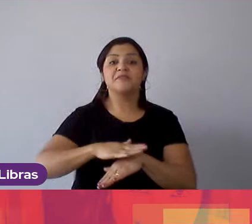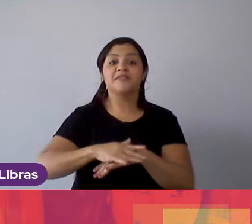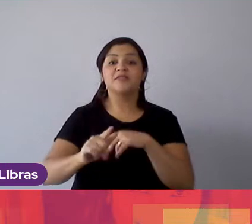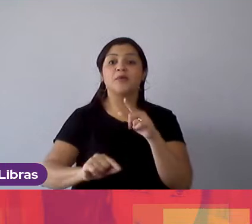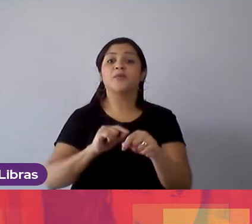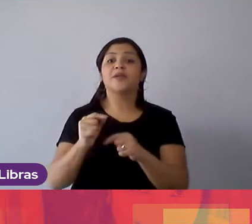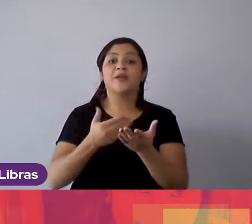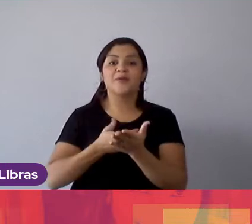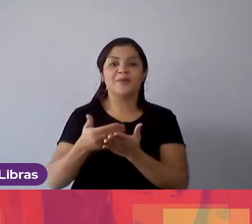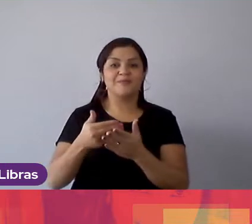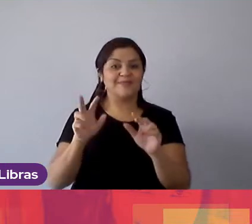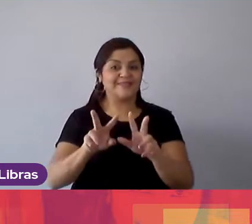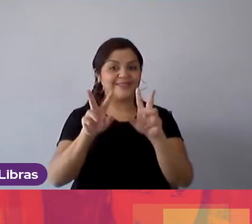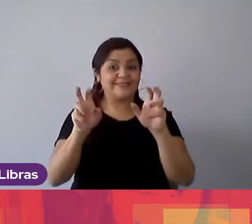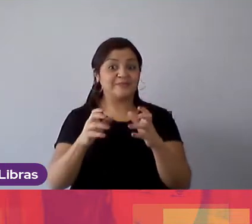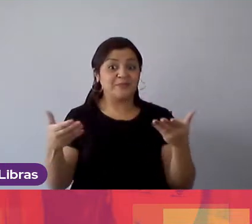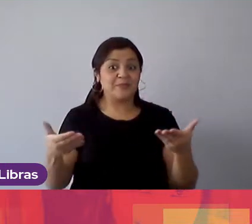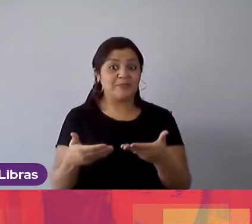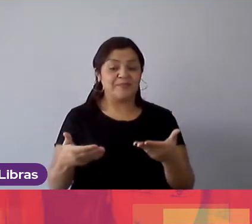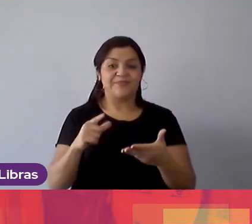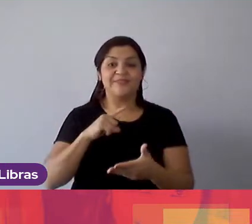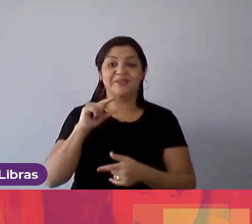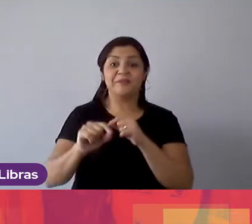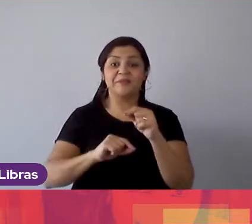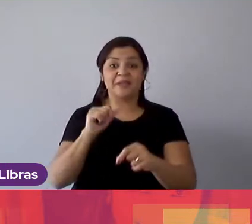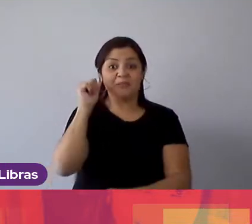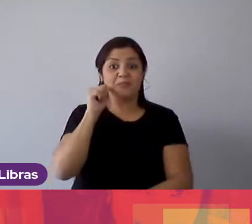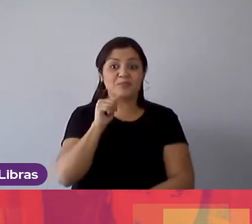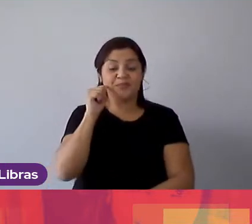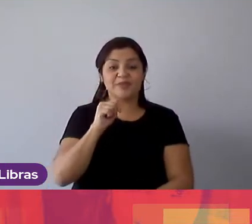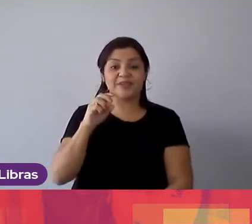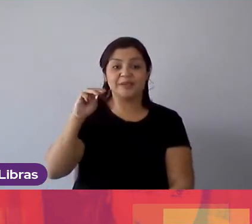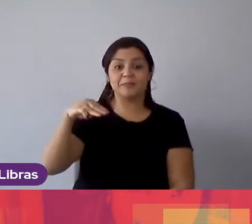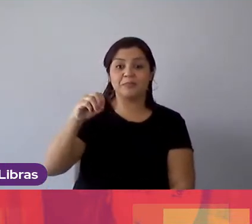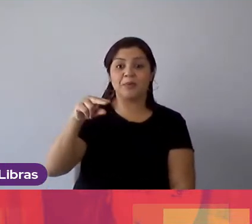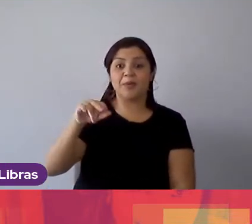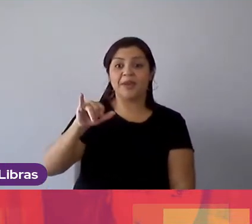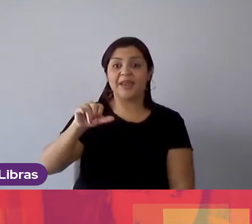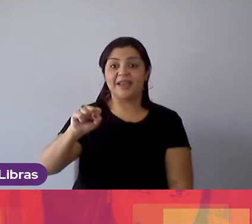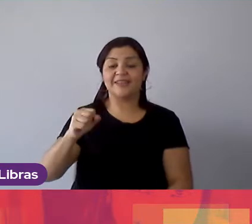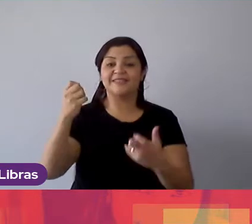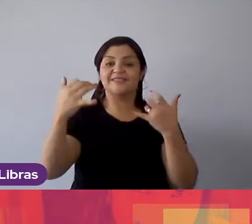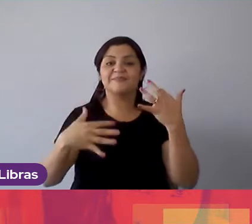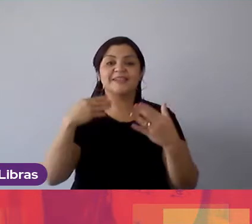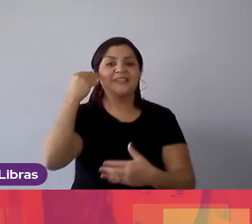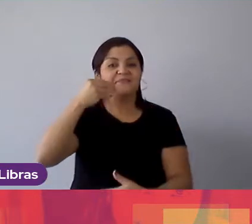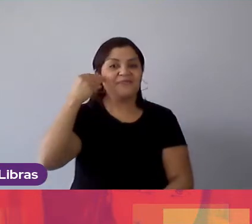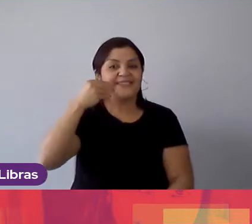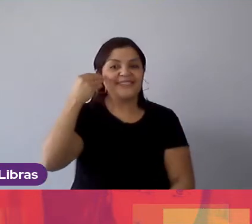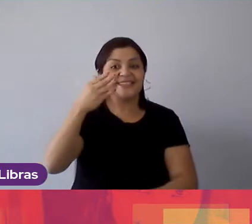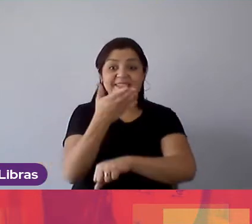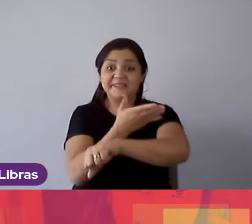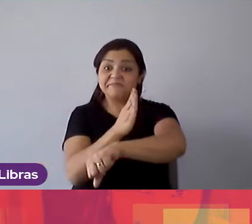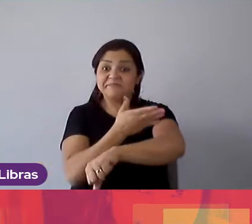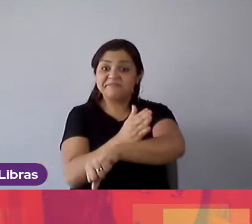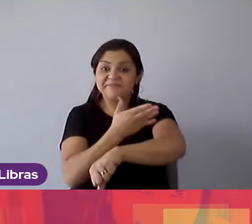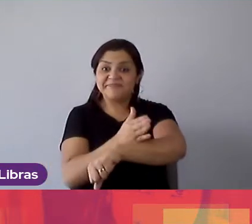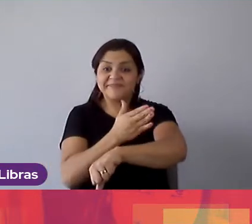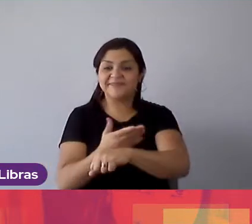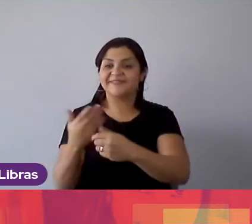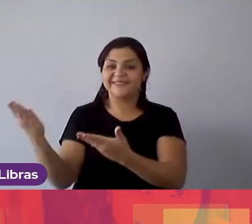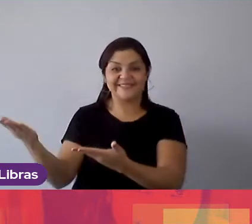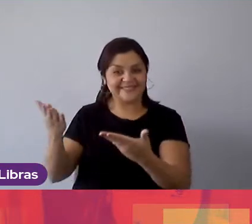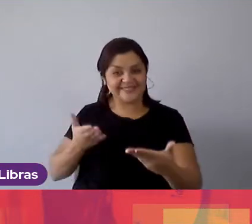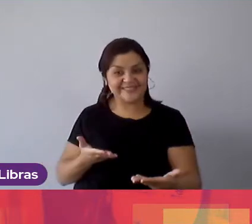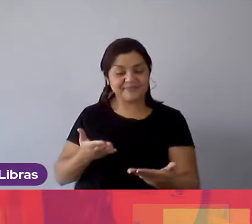a ação de hoje com a Mondeliz, falando um pouquinho sobre a experiência dos estagiários. Então, eu quero trazer aqui no nosso palco virtual